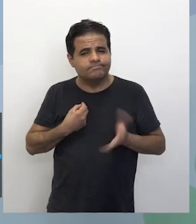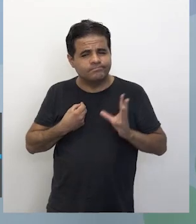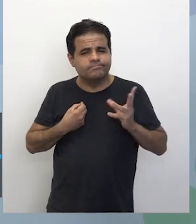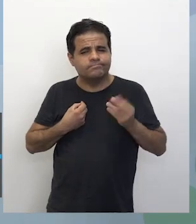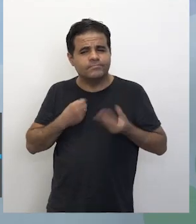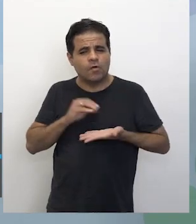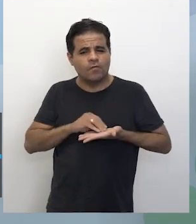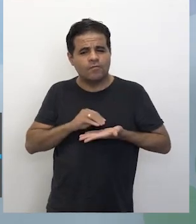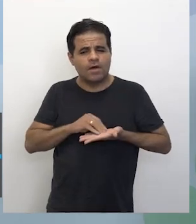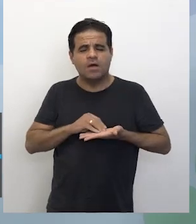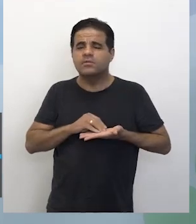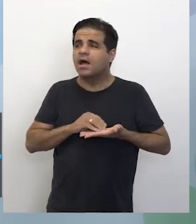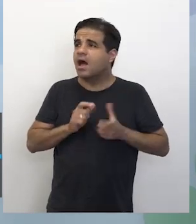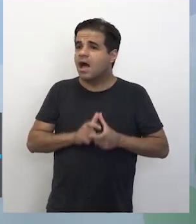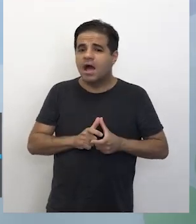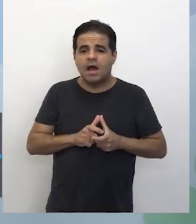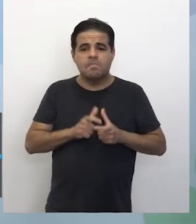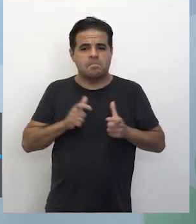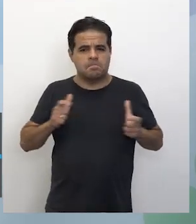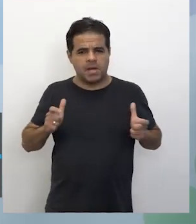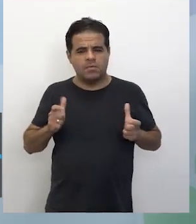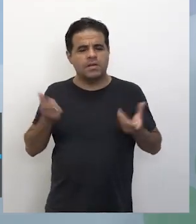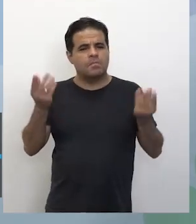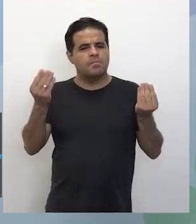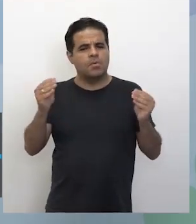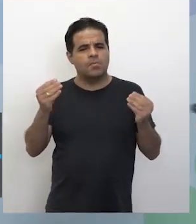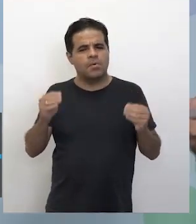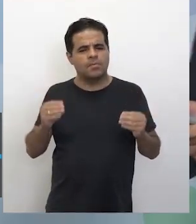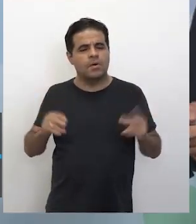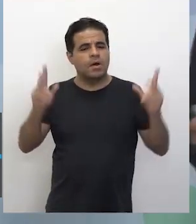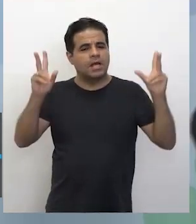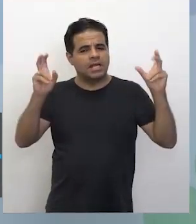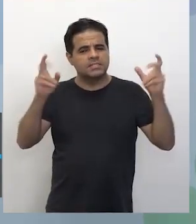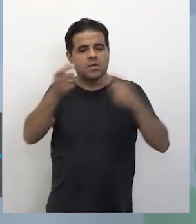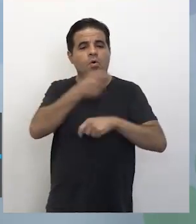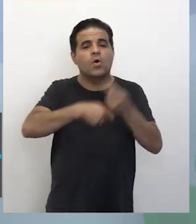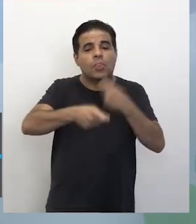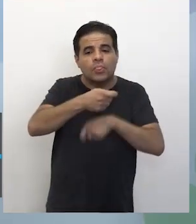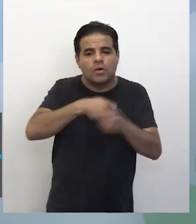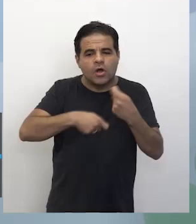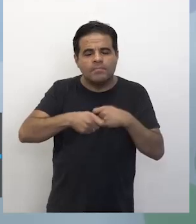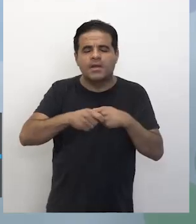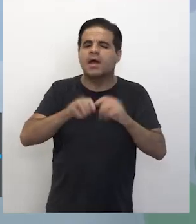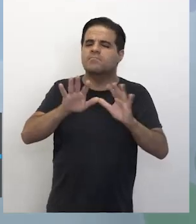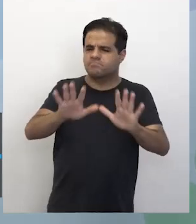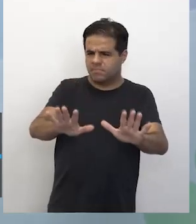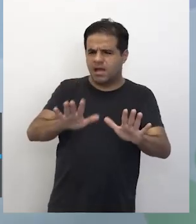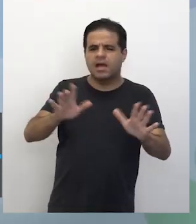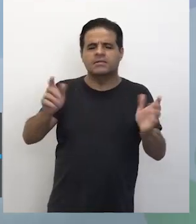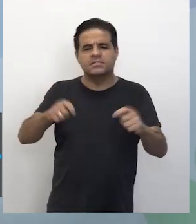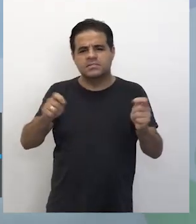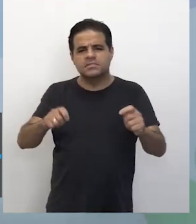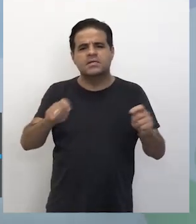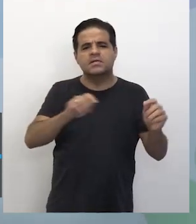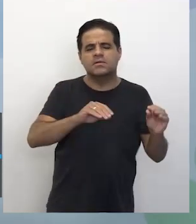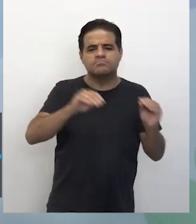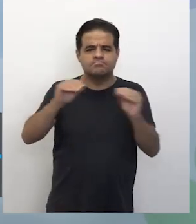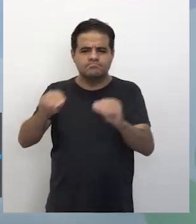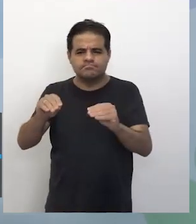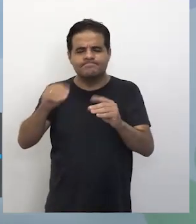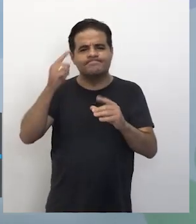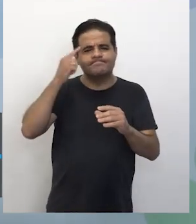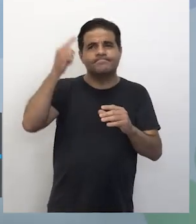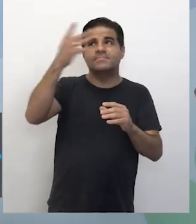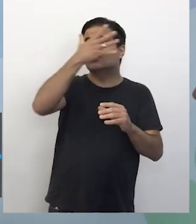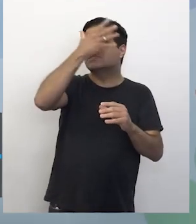Então, a maioria está colocando aqui a questão econômica. Mas, eu acho que tem um motivo de imigração que às vezes a